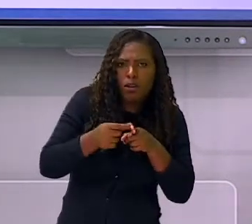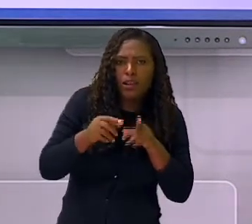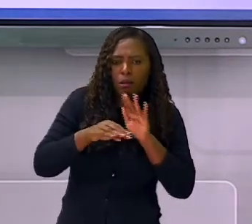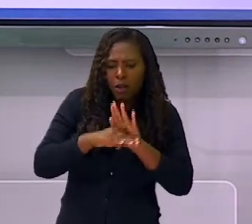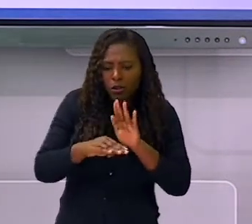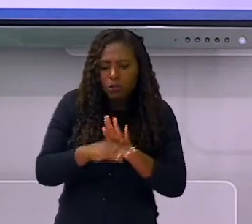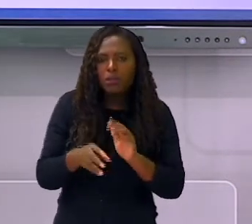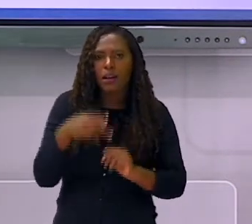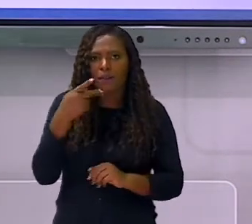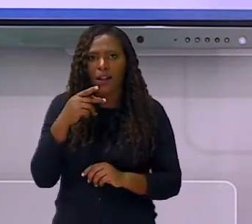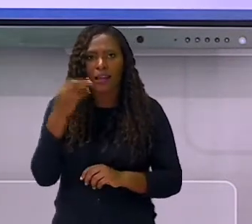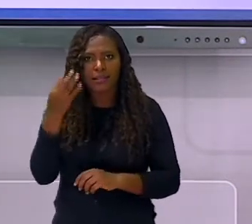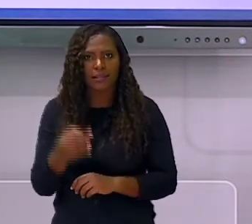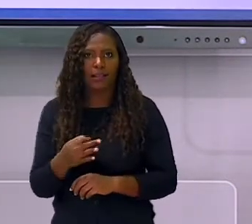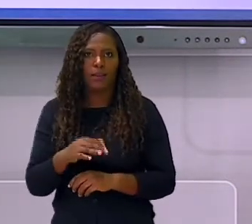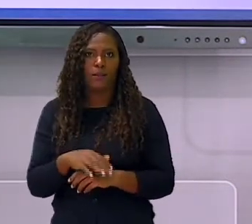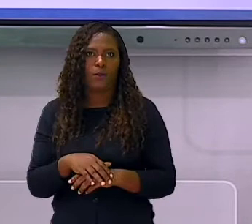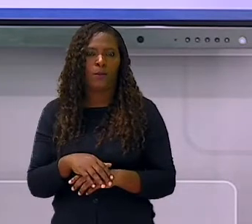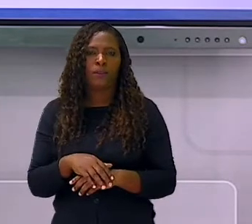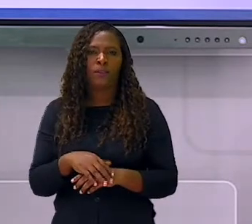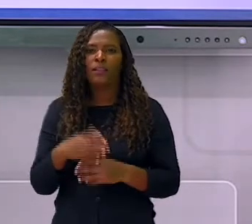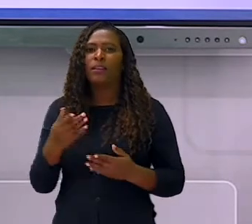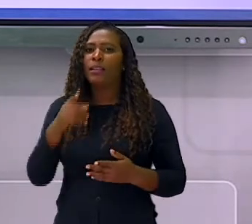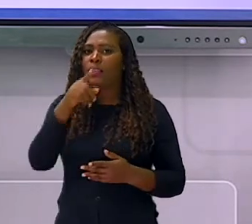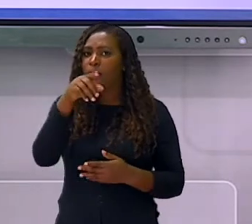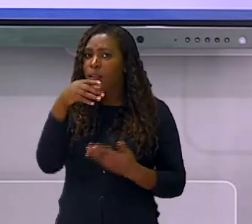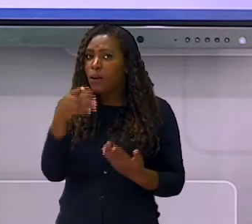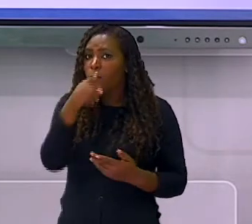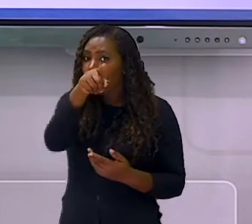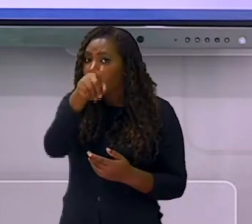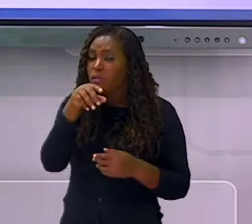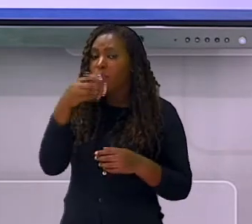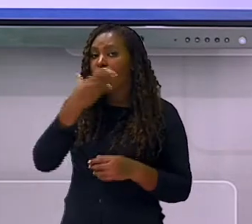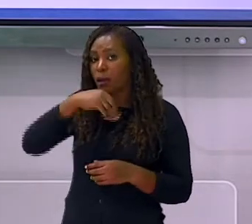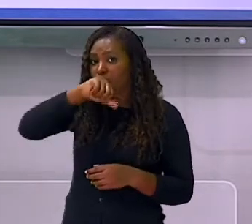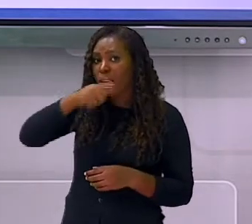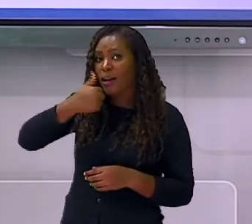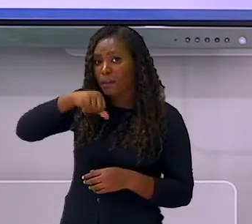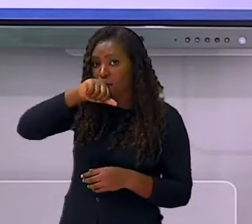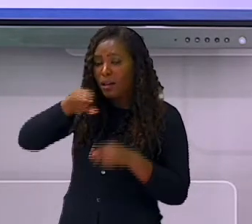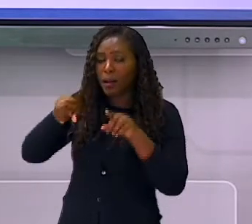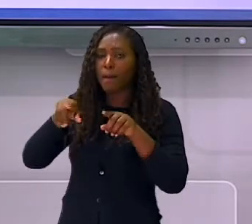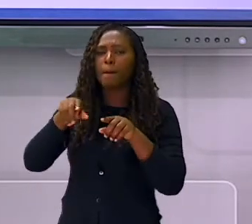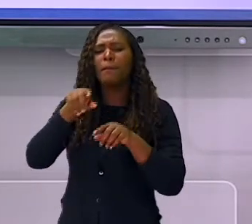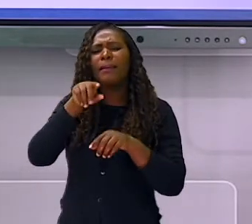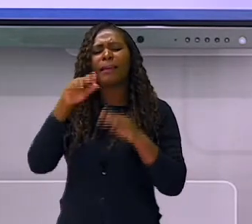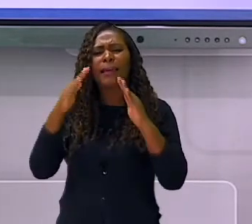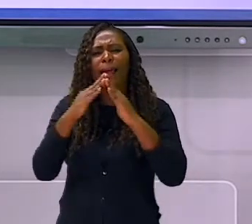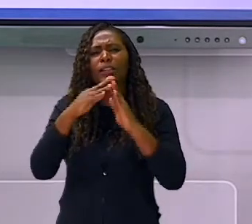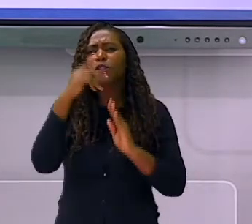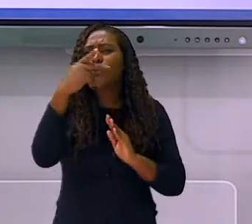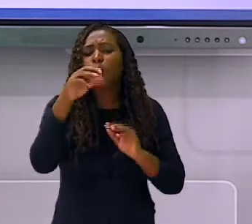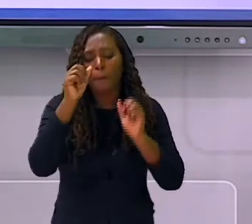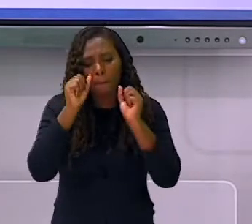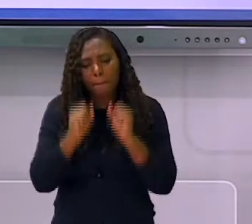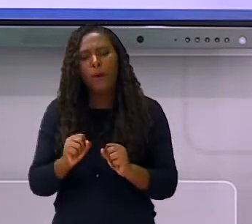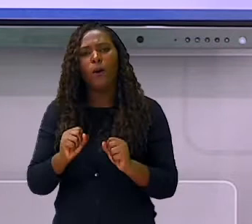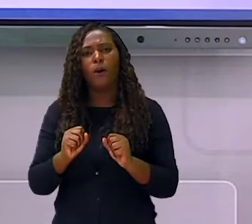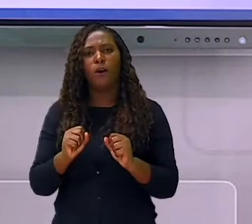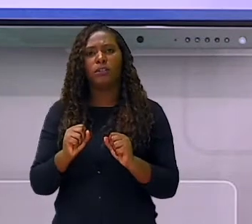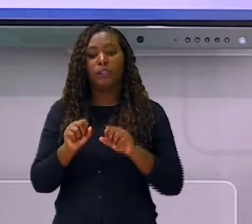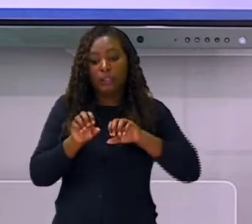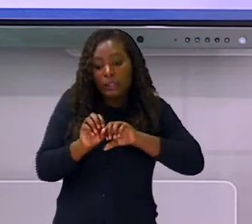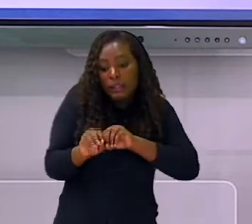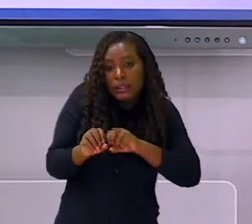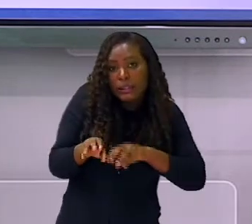Então vamos ver aí algumas formas que vocês pais podem em casa trabalhar com os seus filhos e ajudá-los. Vamos trabalhar